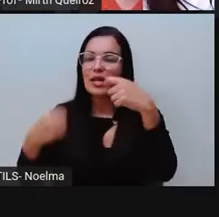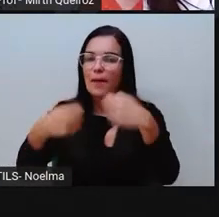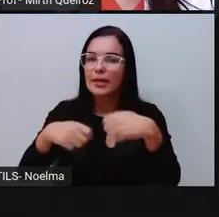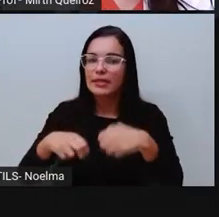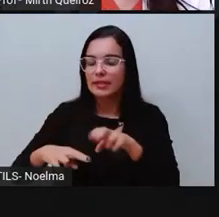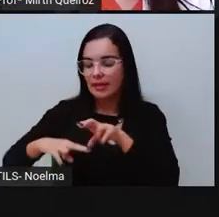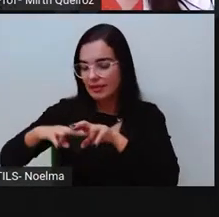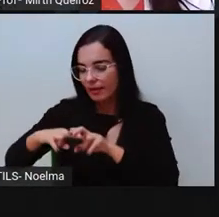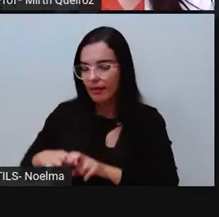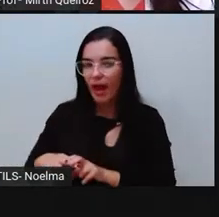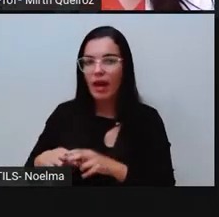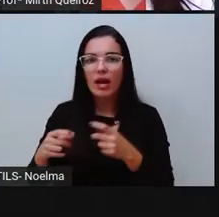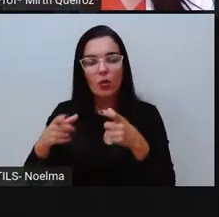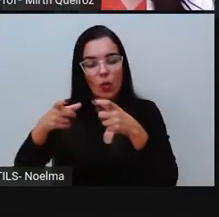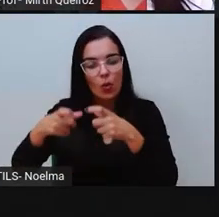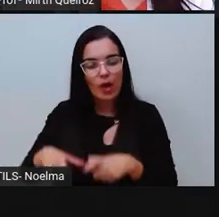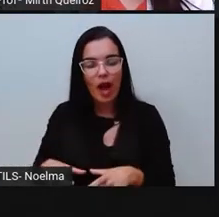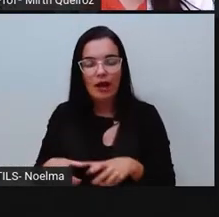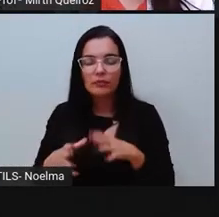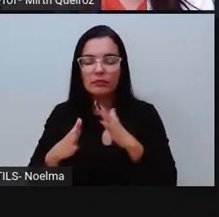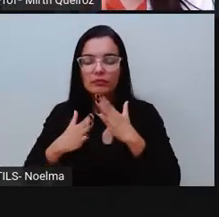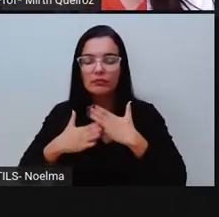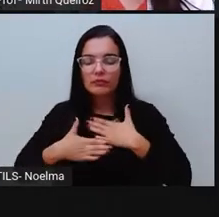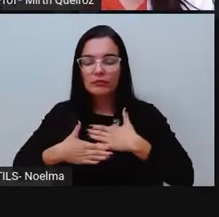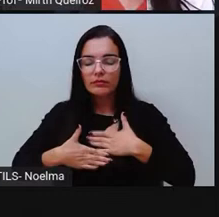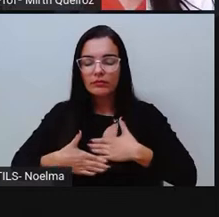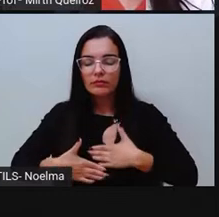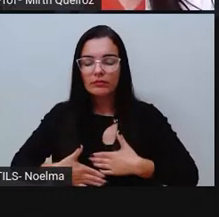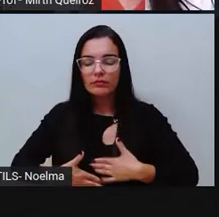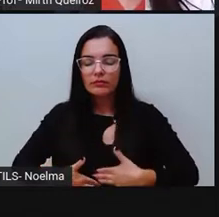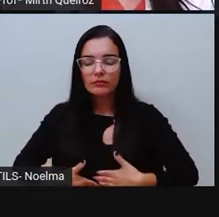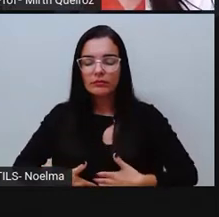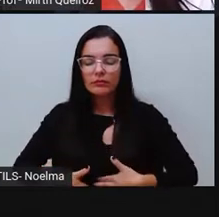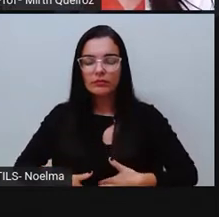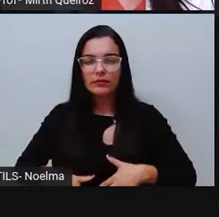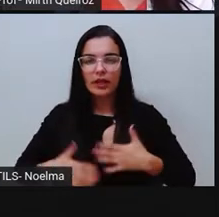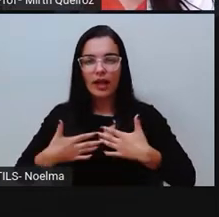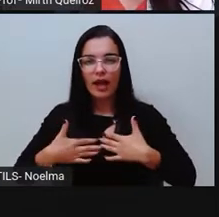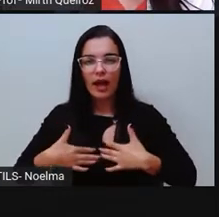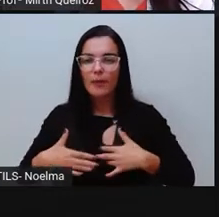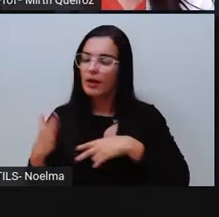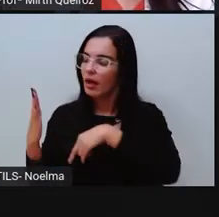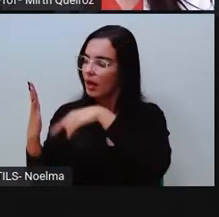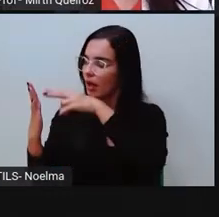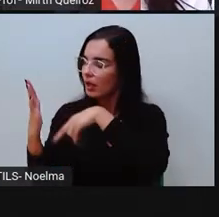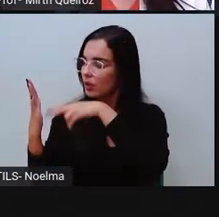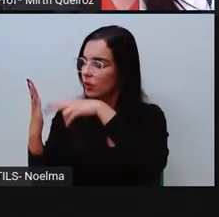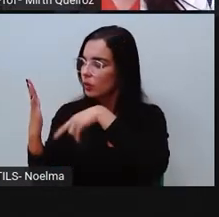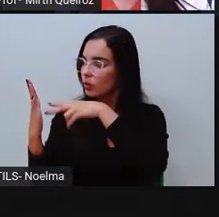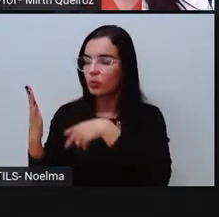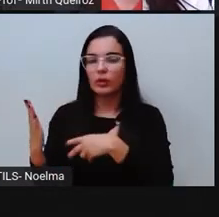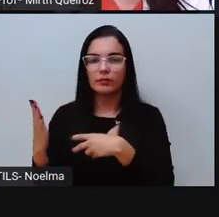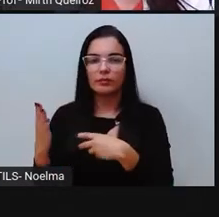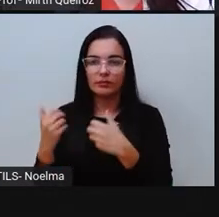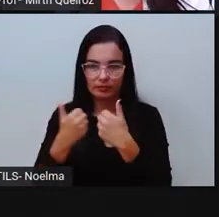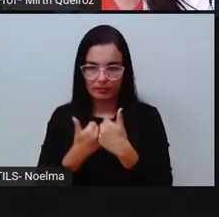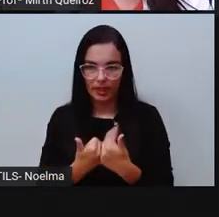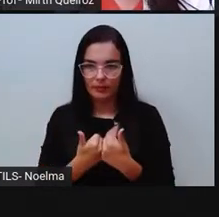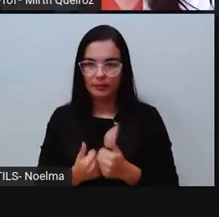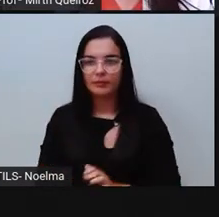consigam focar ali no que você está lendo, certo? Seja livre aí de distrações.